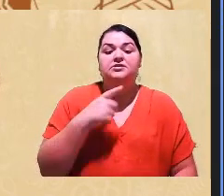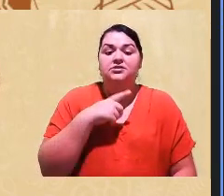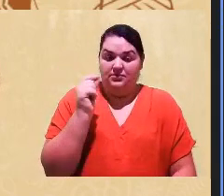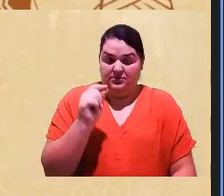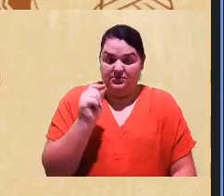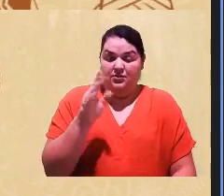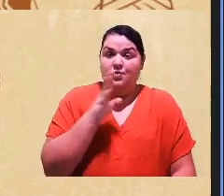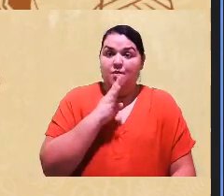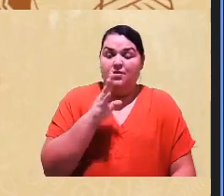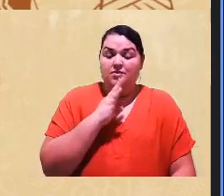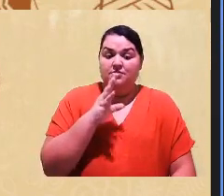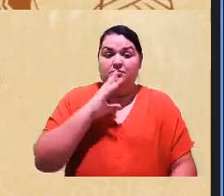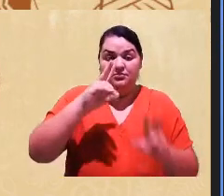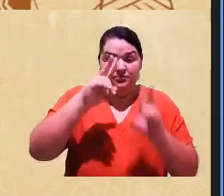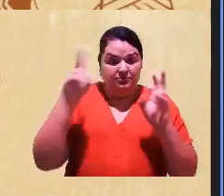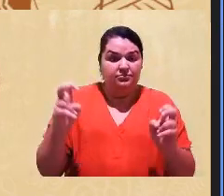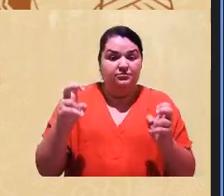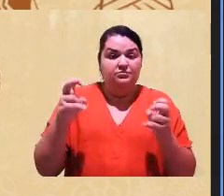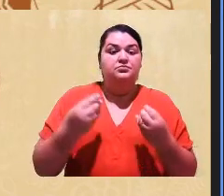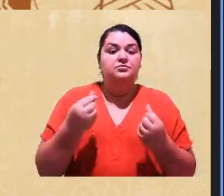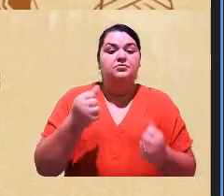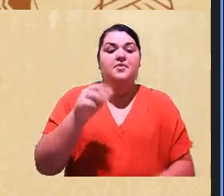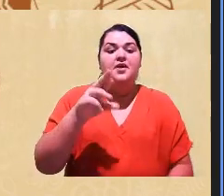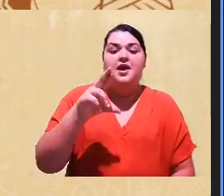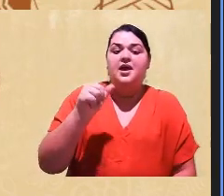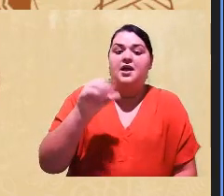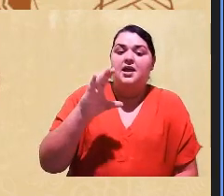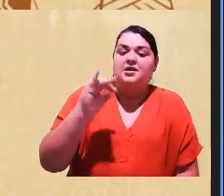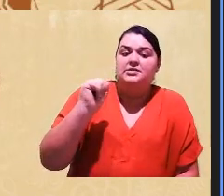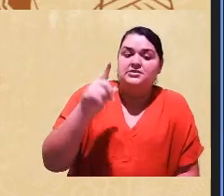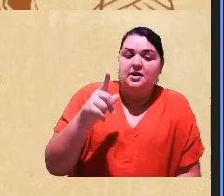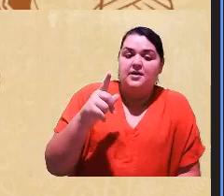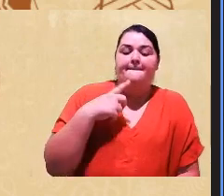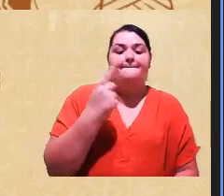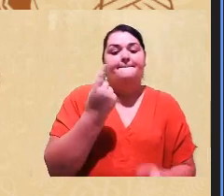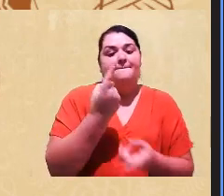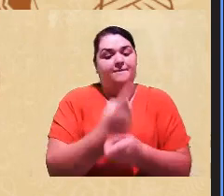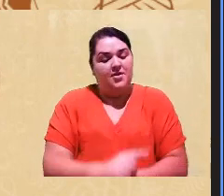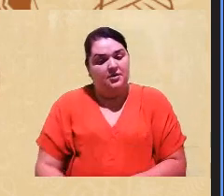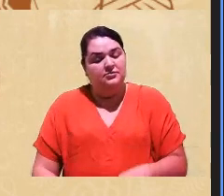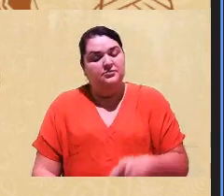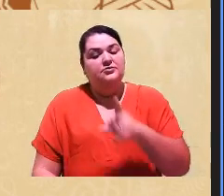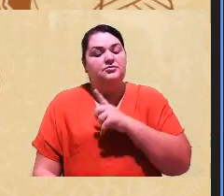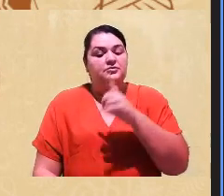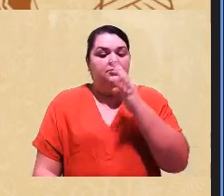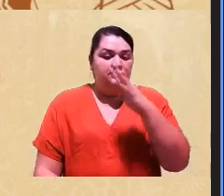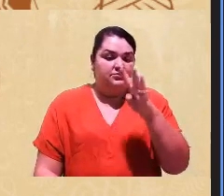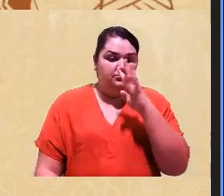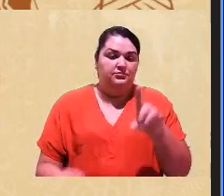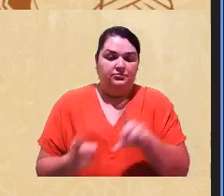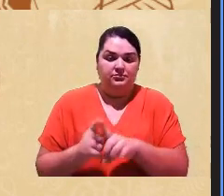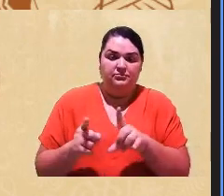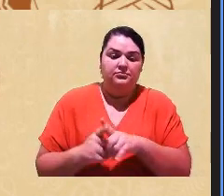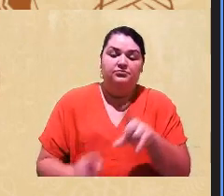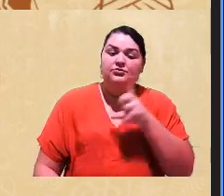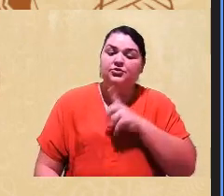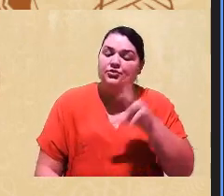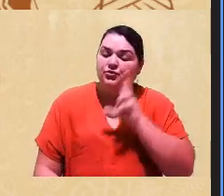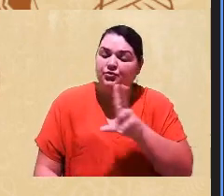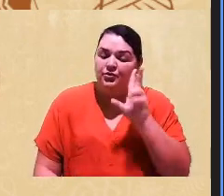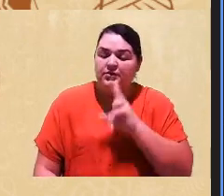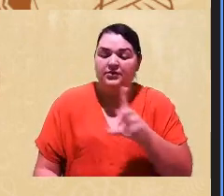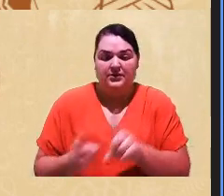conhecimento sobre relações sociais, sobre as fraudes, sobre as injustiças, a história de injustiça,